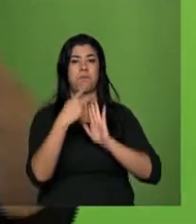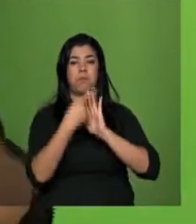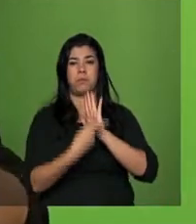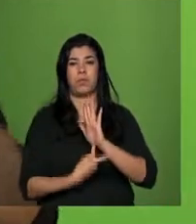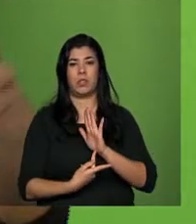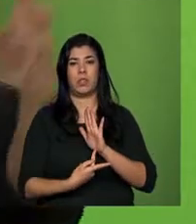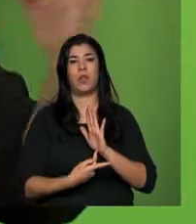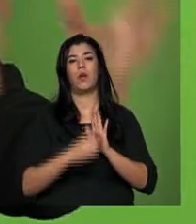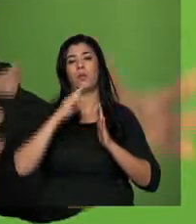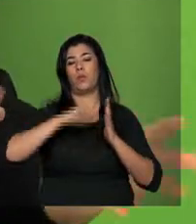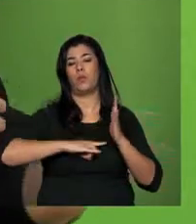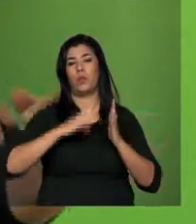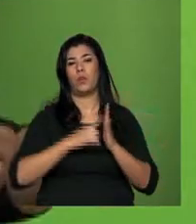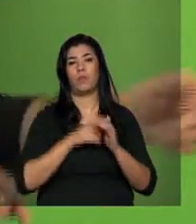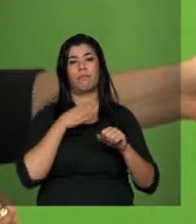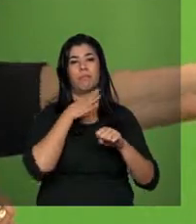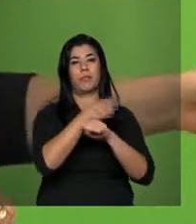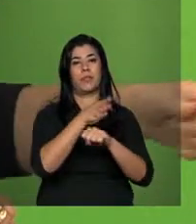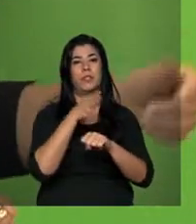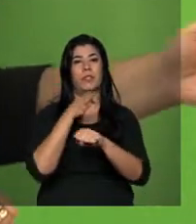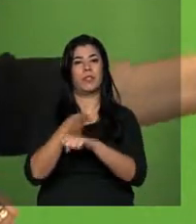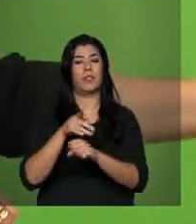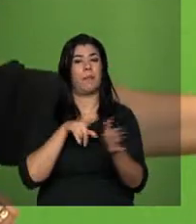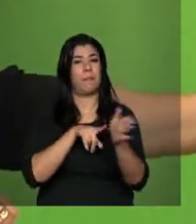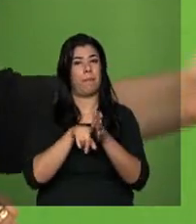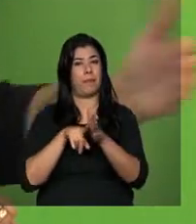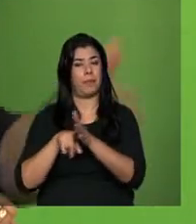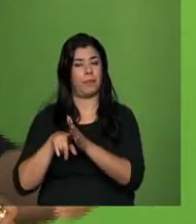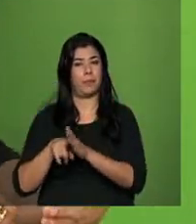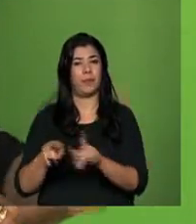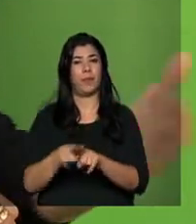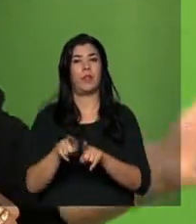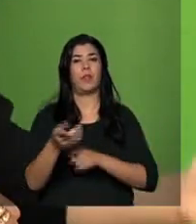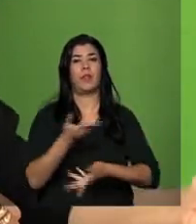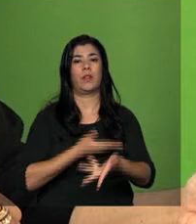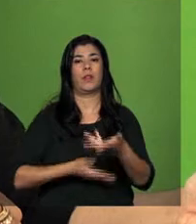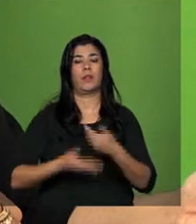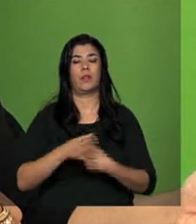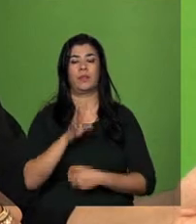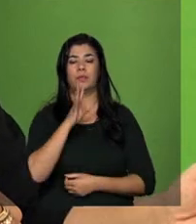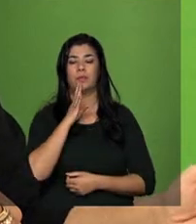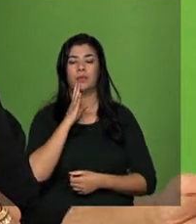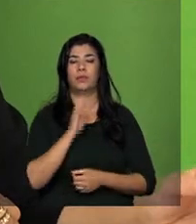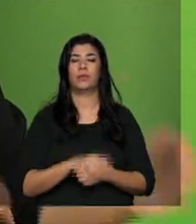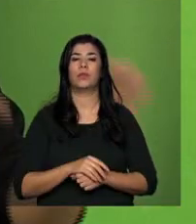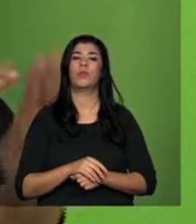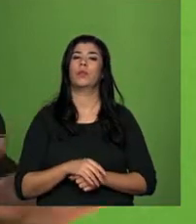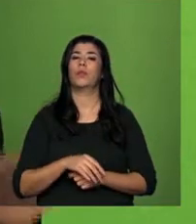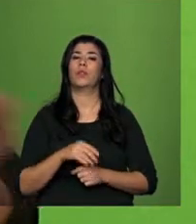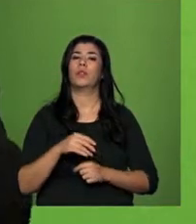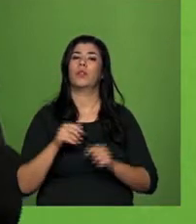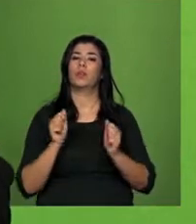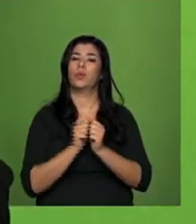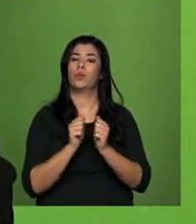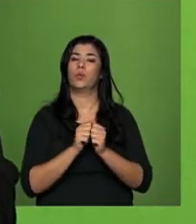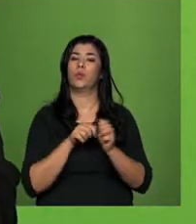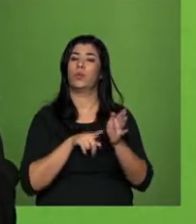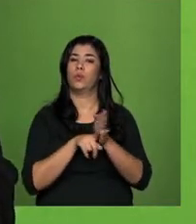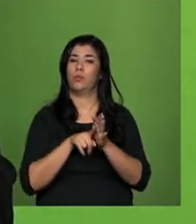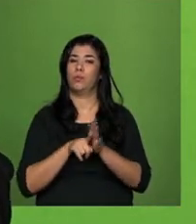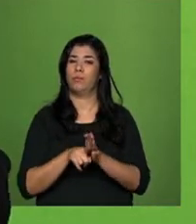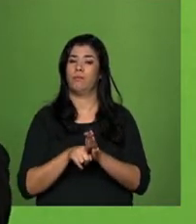autorizações, entrar nas áreas, tem uma relação do conhecimento tradicional com o desenvolvimento da pesquisa. E isso é